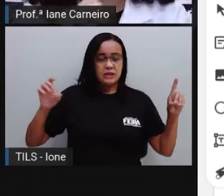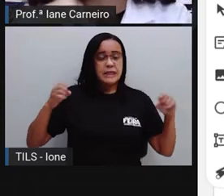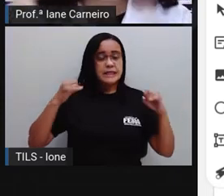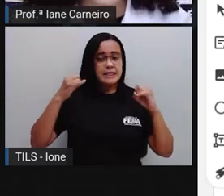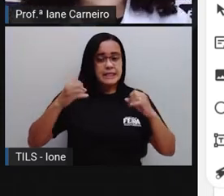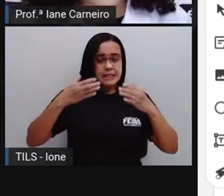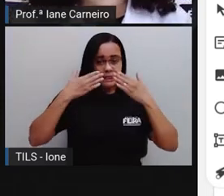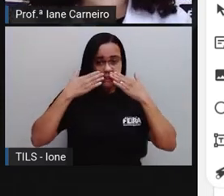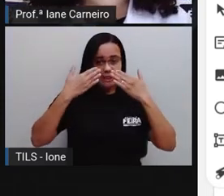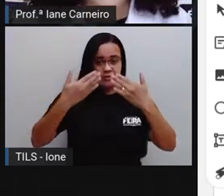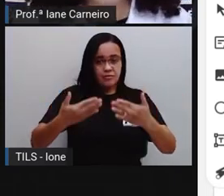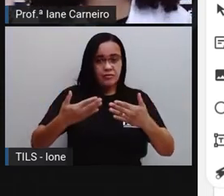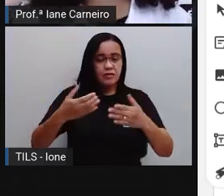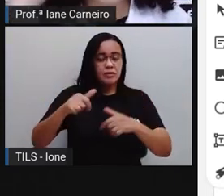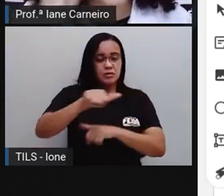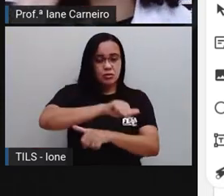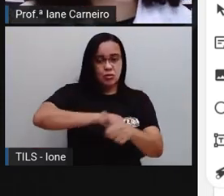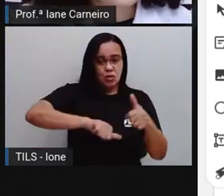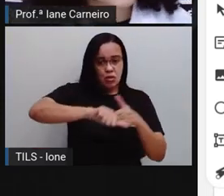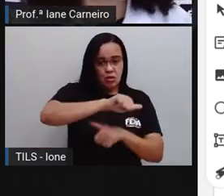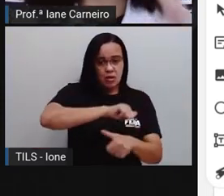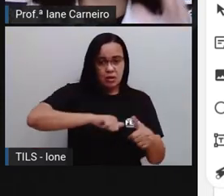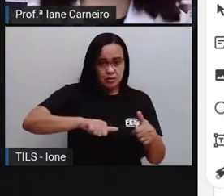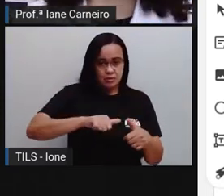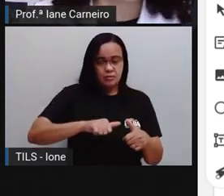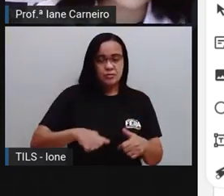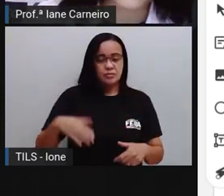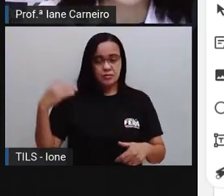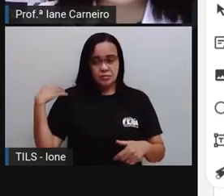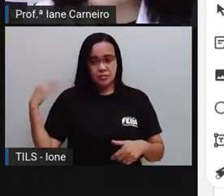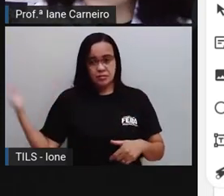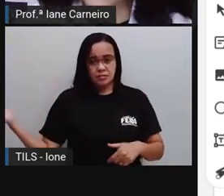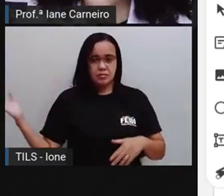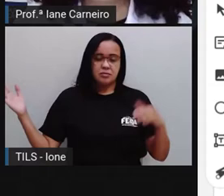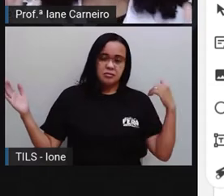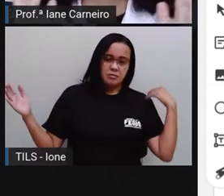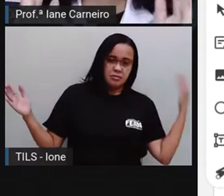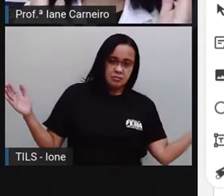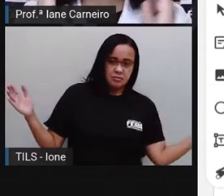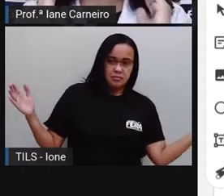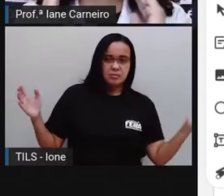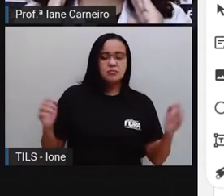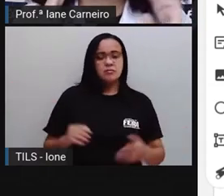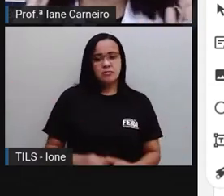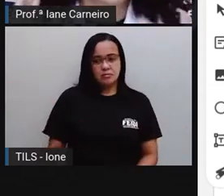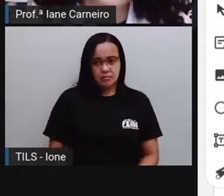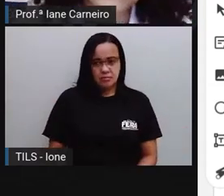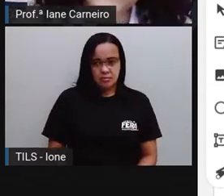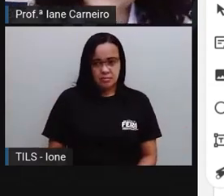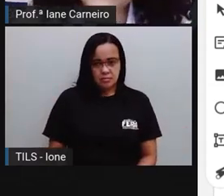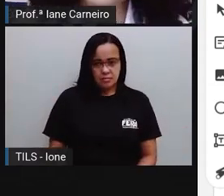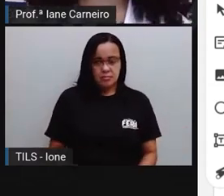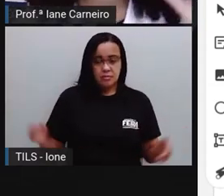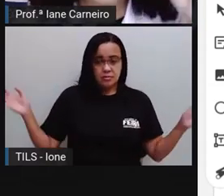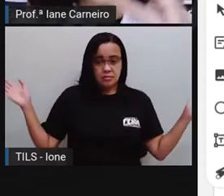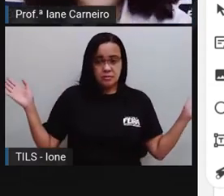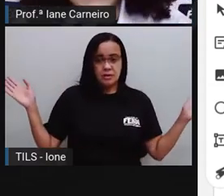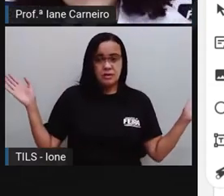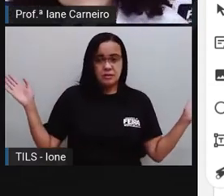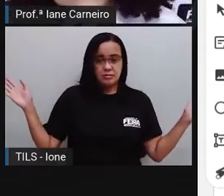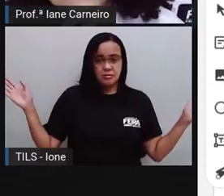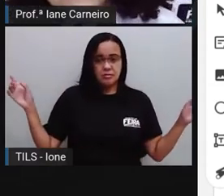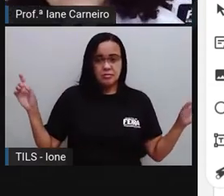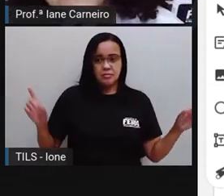ia tá trocado, né? Mas o direito ia ser direito, esquerda ia ser esquerda. Como os dois tomam a mesma posição, a